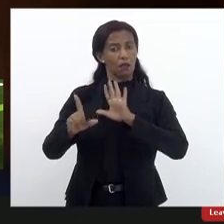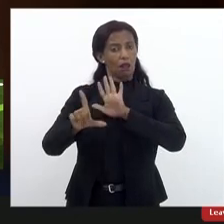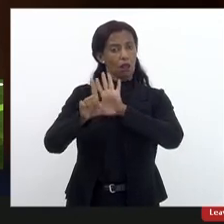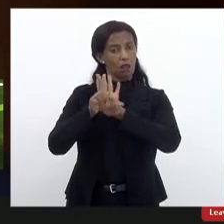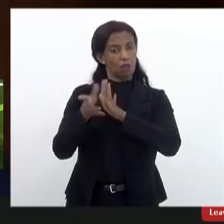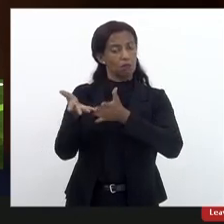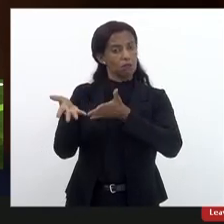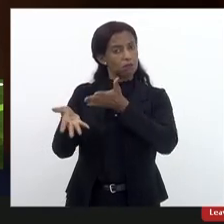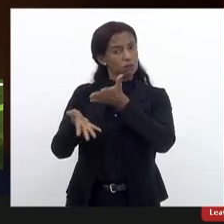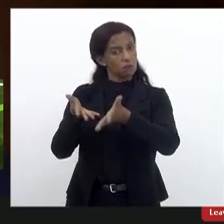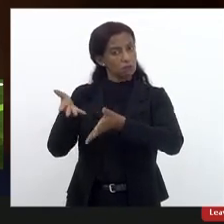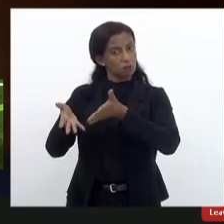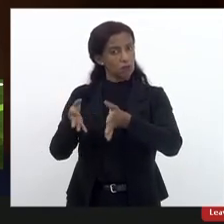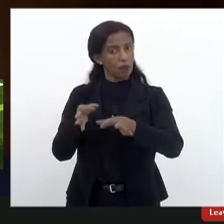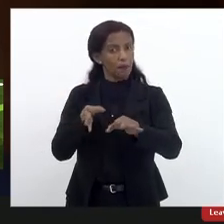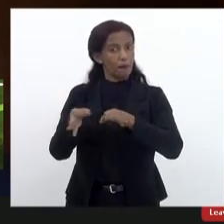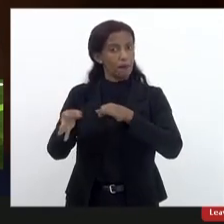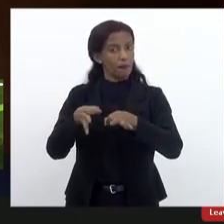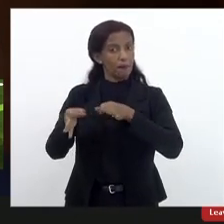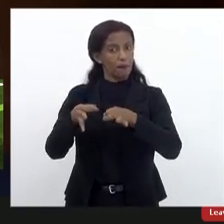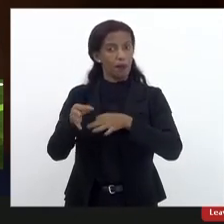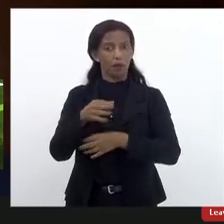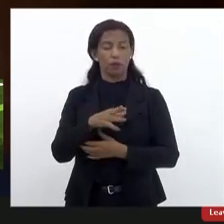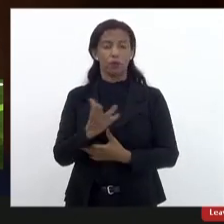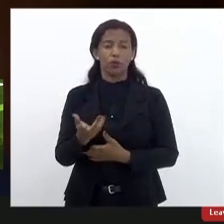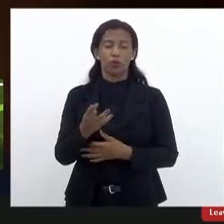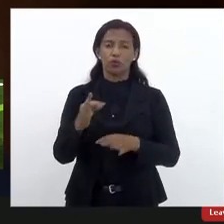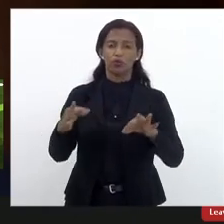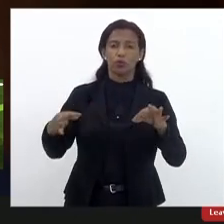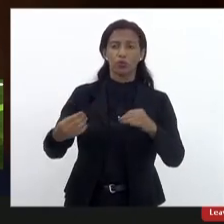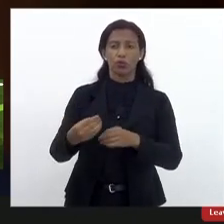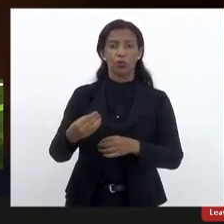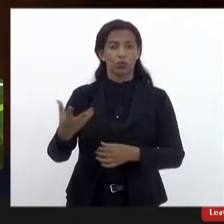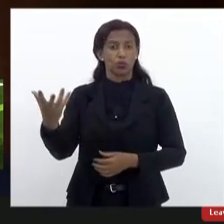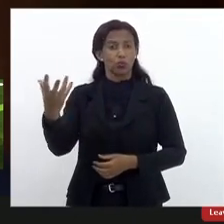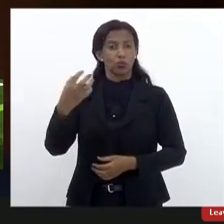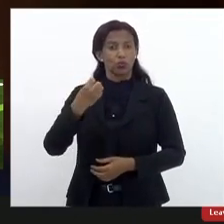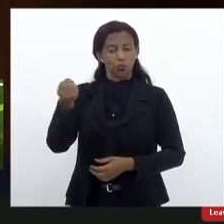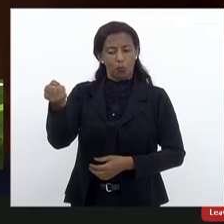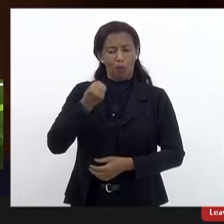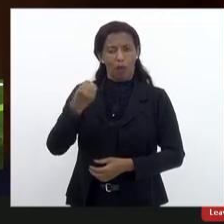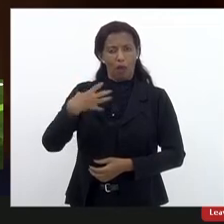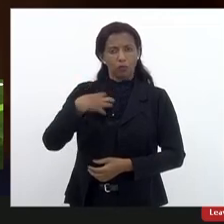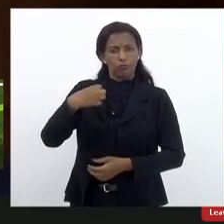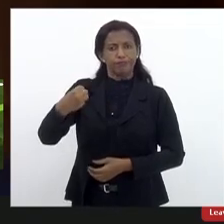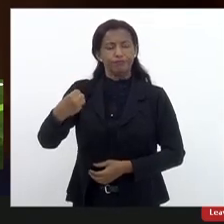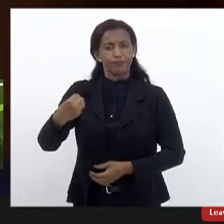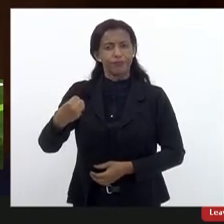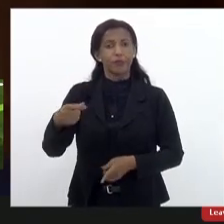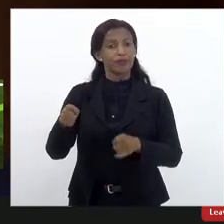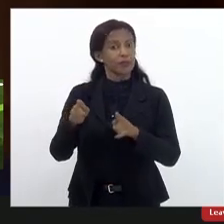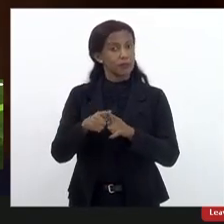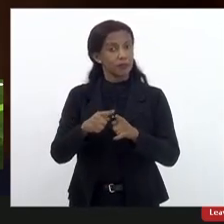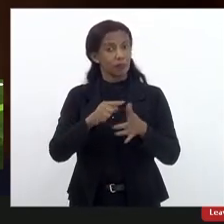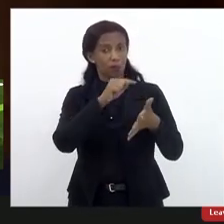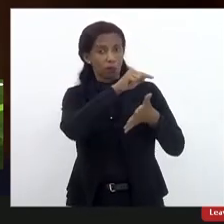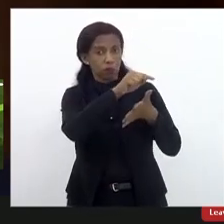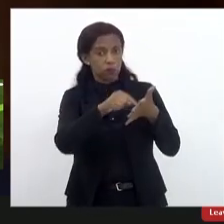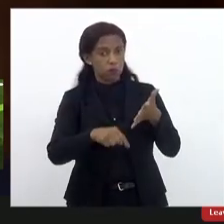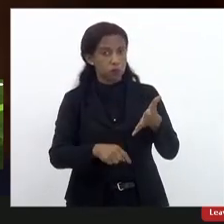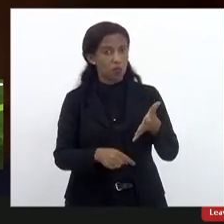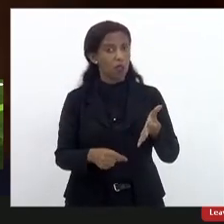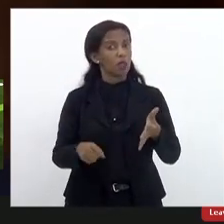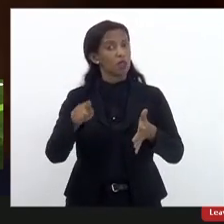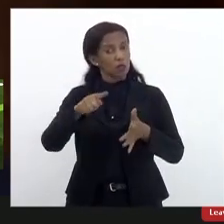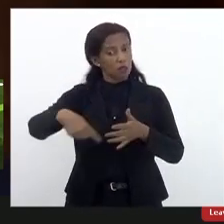trata do plano de erradicação, automutilação e da tentativa de suicídio, que também tem indicativos de que as escolas possuem